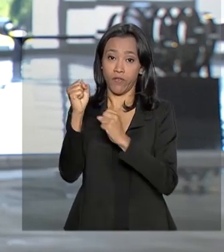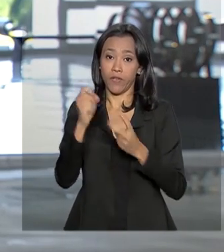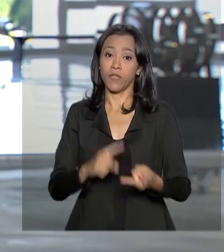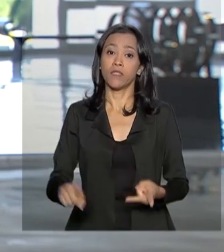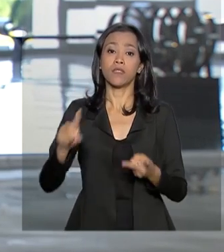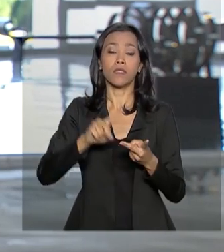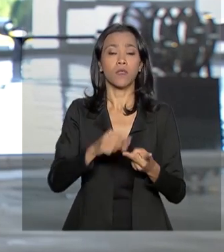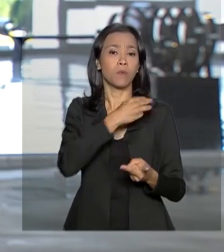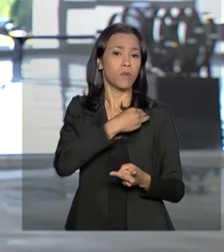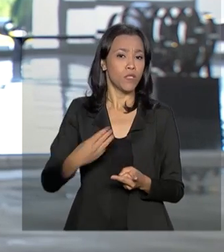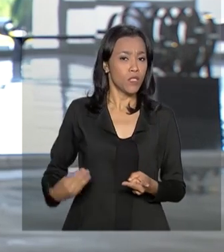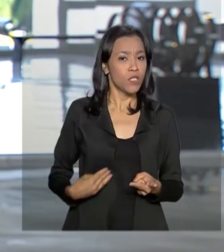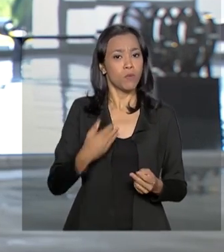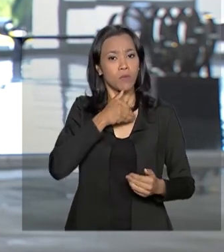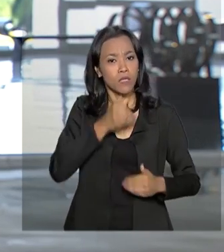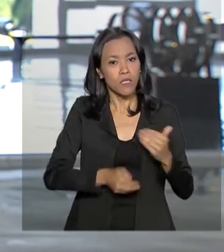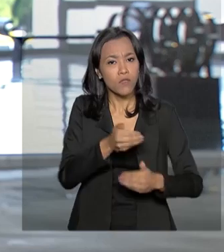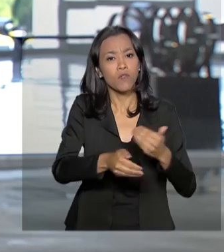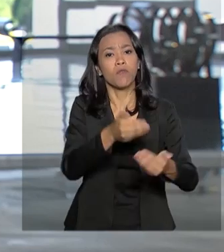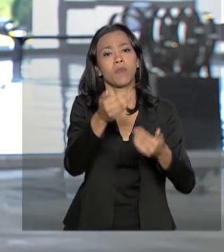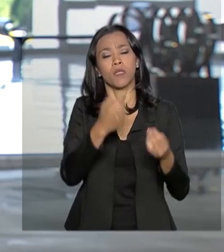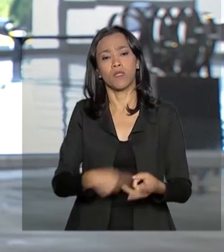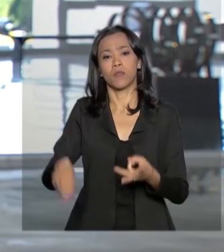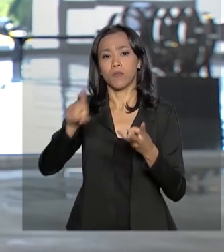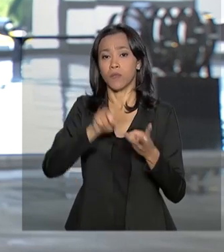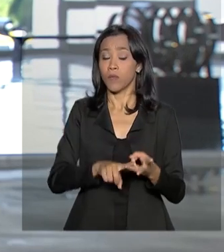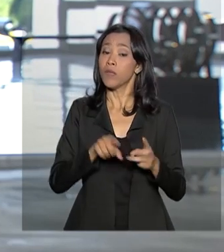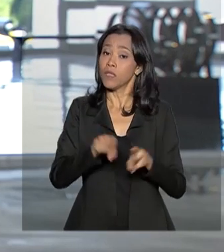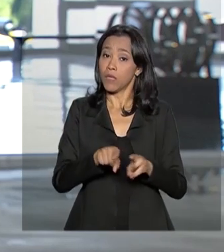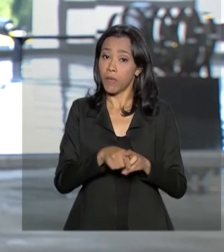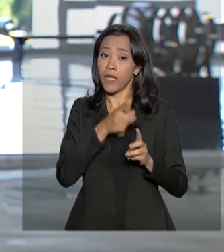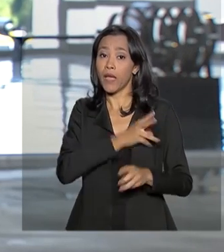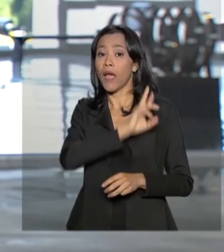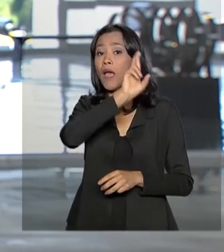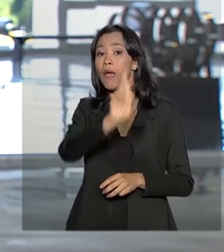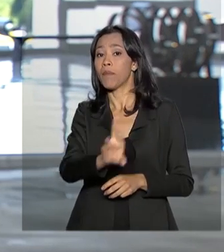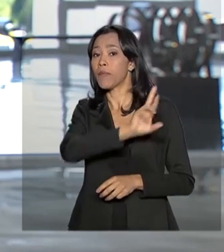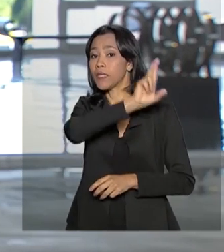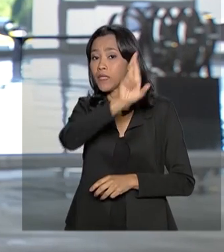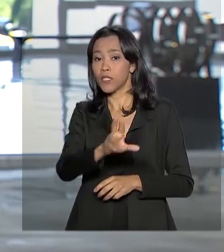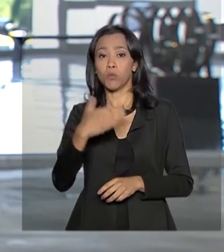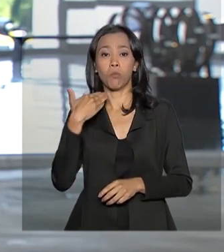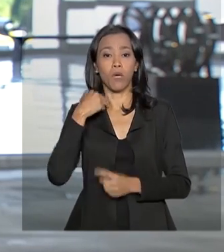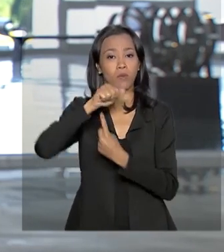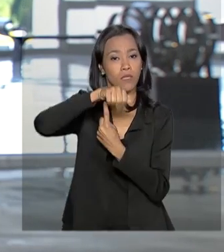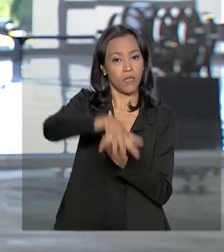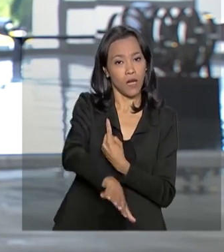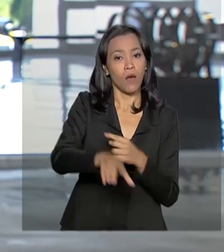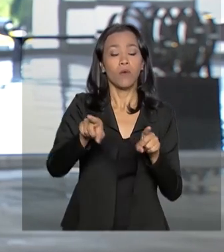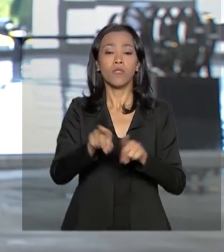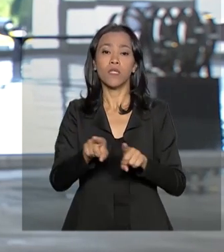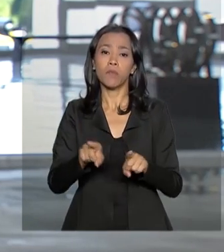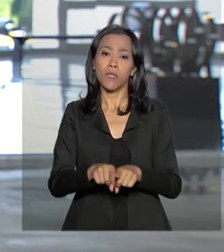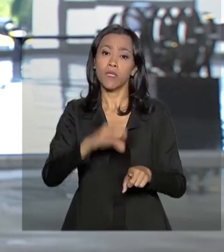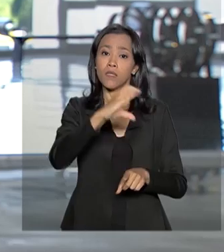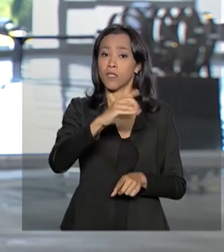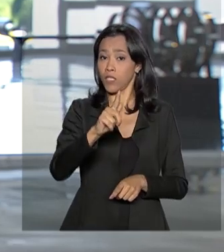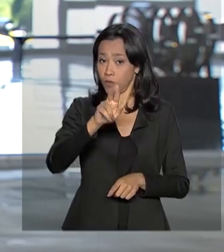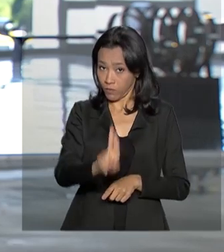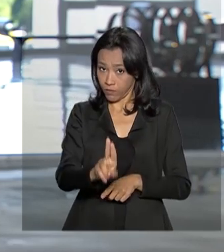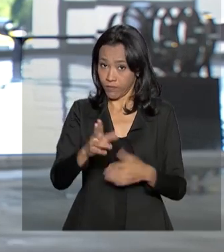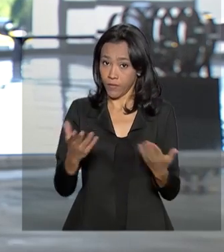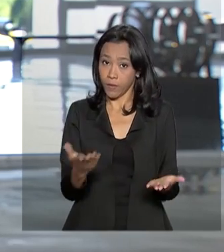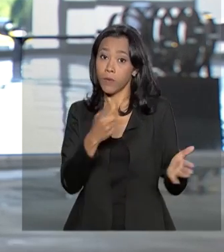do desenvolvimento regional, Gustavo Canuto, além de representantes do Banco Central e da Advocacia Geral da União.